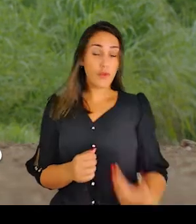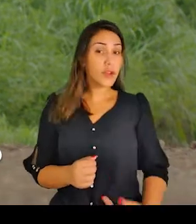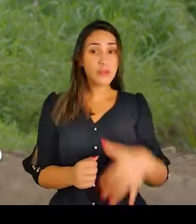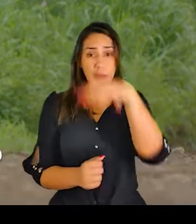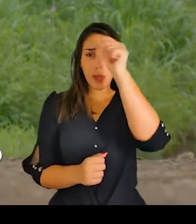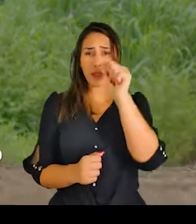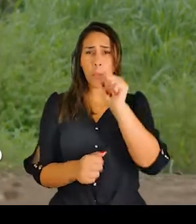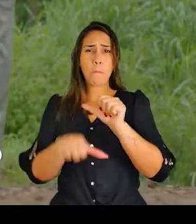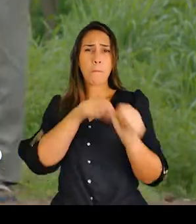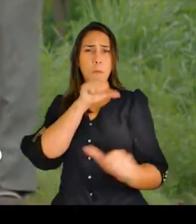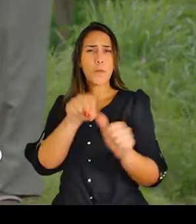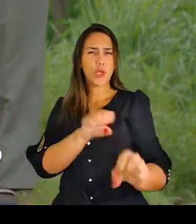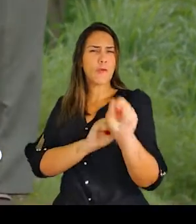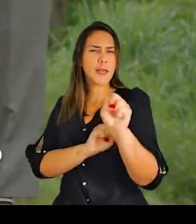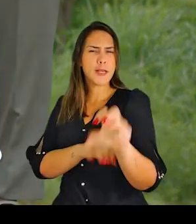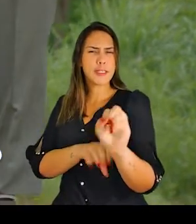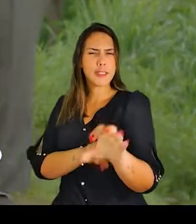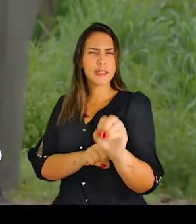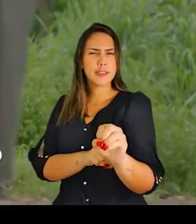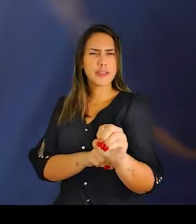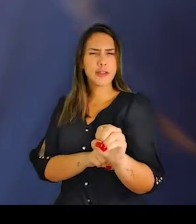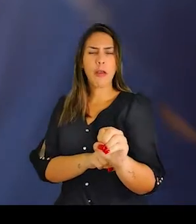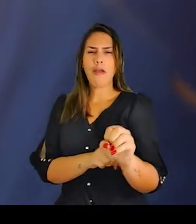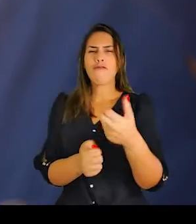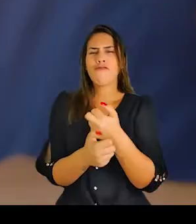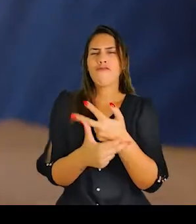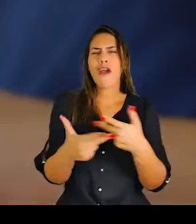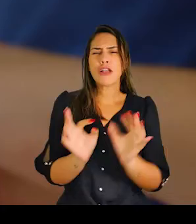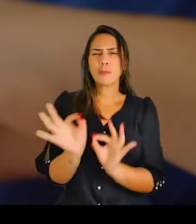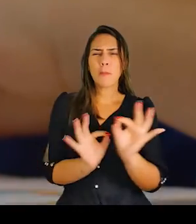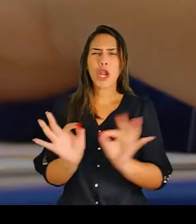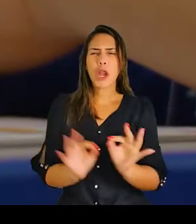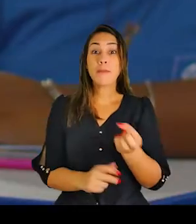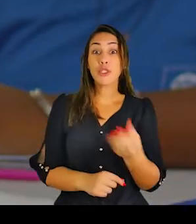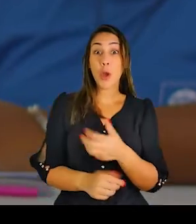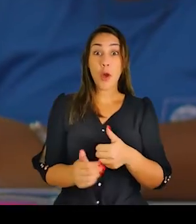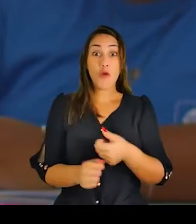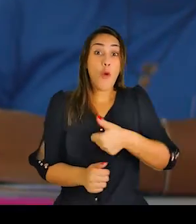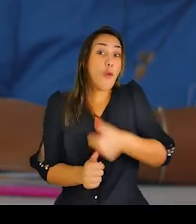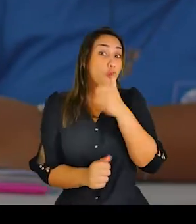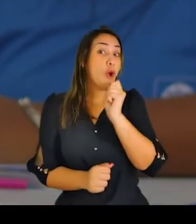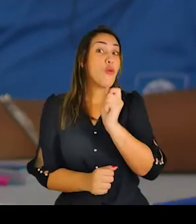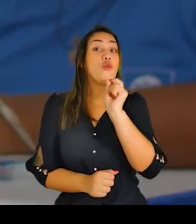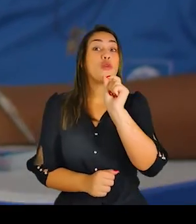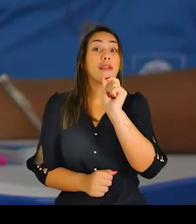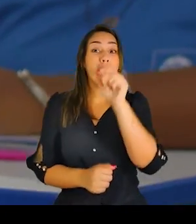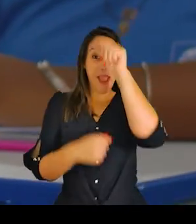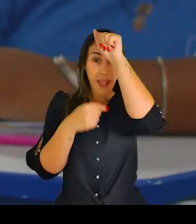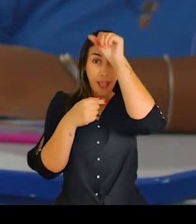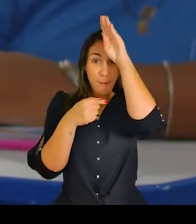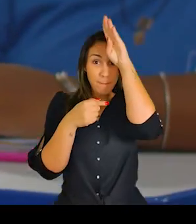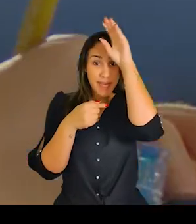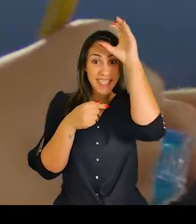O Governo de Mato Grosso mudou o jeito de fazer educação com diversos novos programas. Um deles é o Alfabetiza